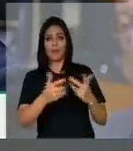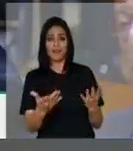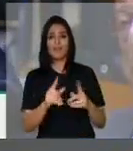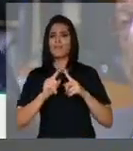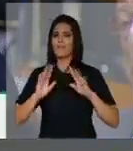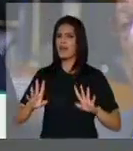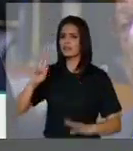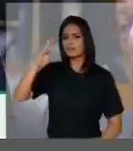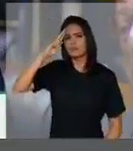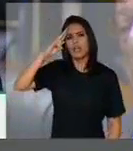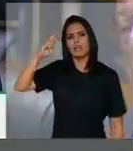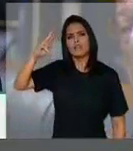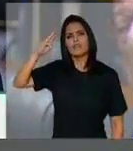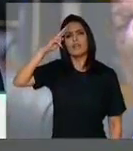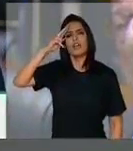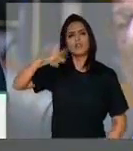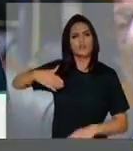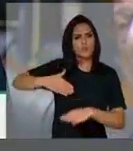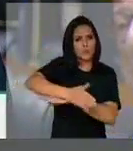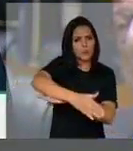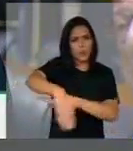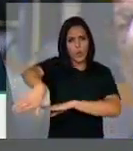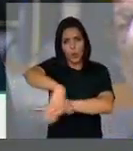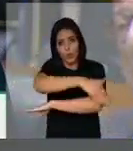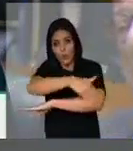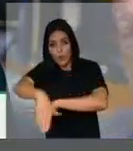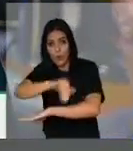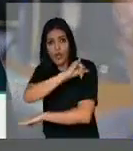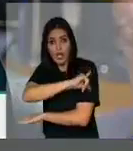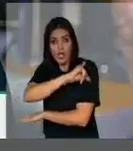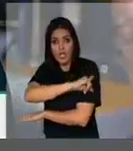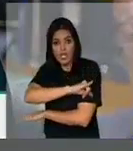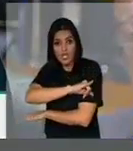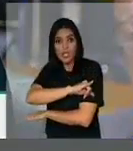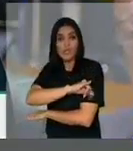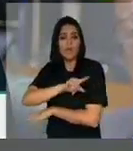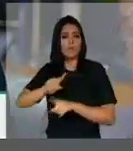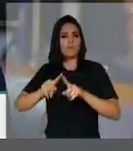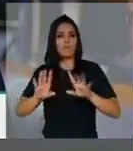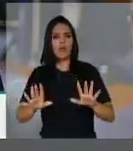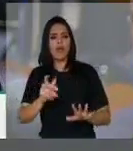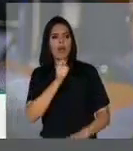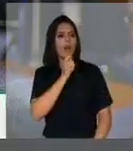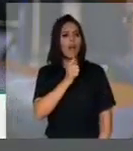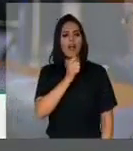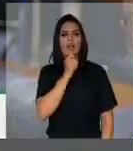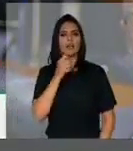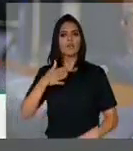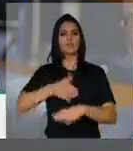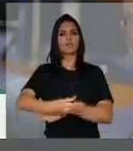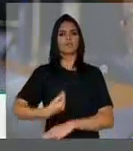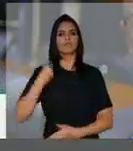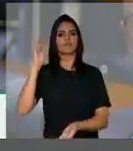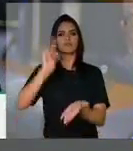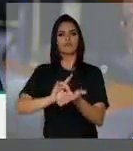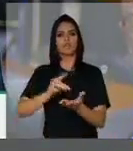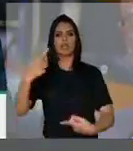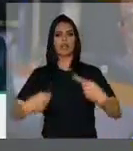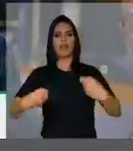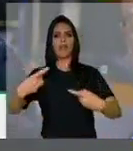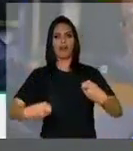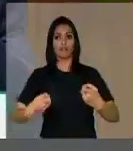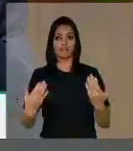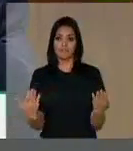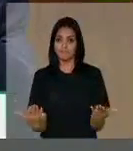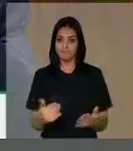O exército brasileiro está nas ruas lá do Rio de Janeiro, mas parece que ainda não entrou nessa guerra. Mas vai entrar, deputado.